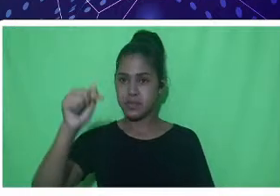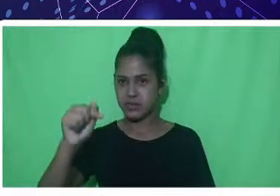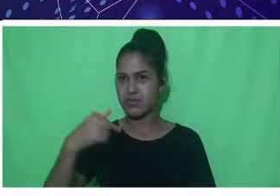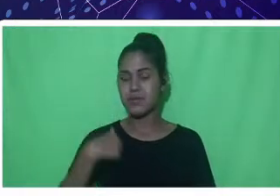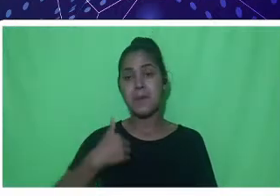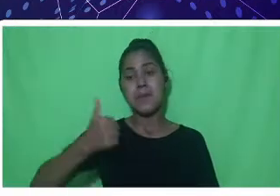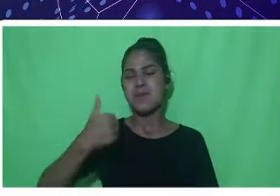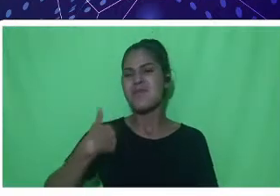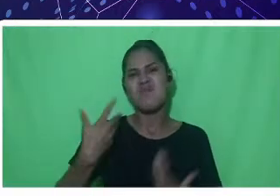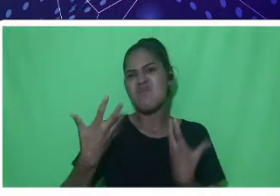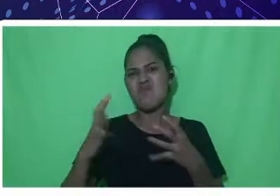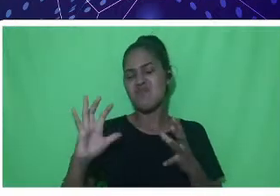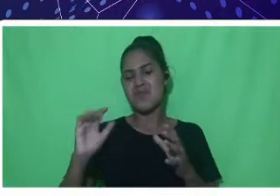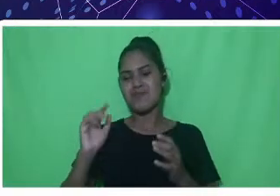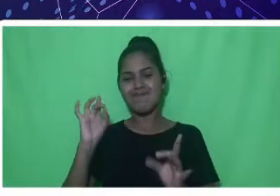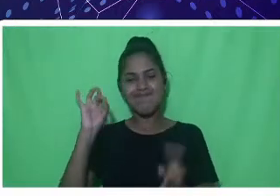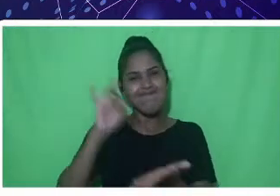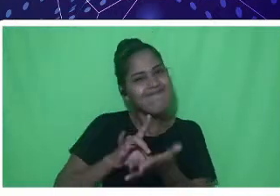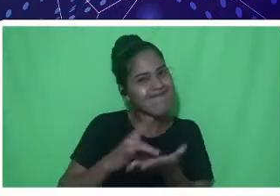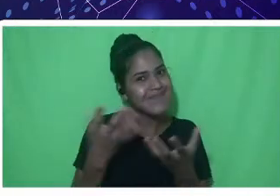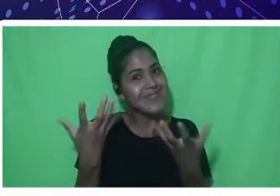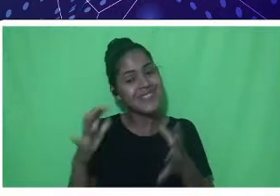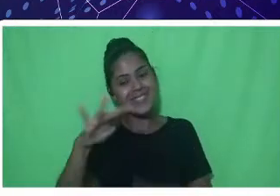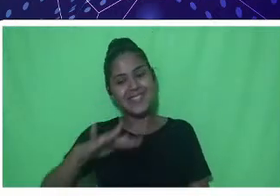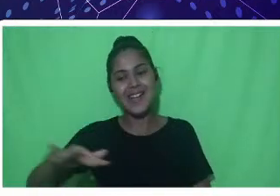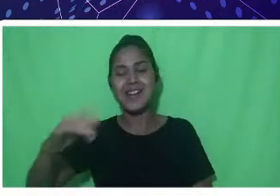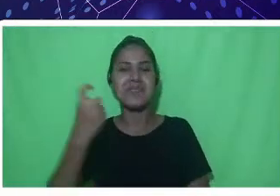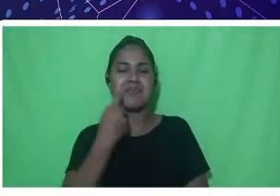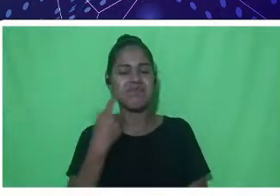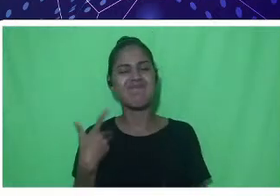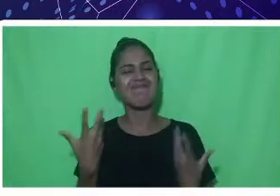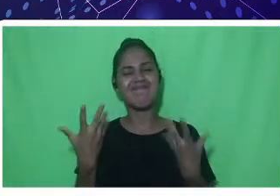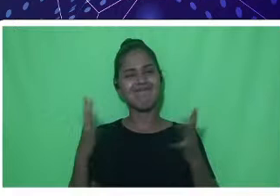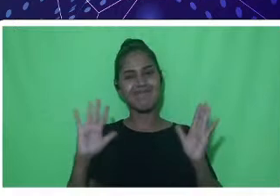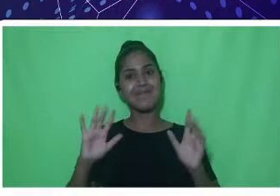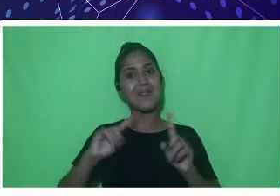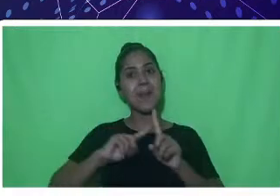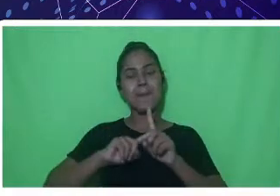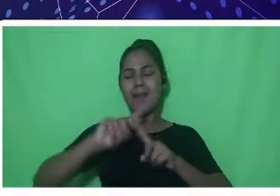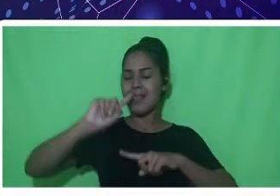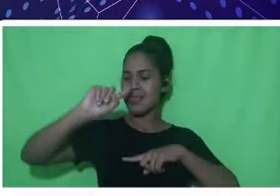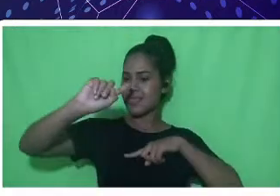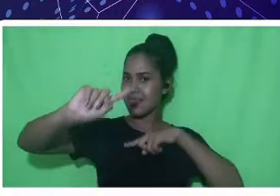porque não era uma área que me atraía, mas ao ser